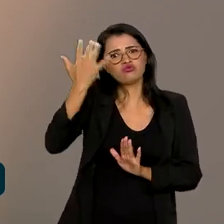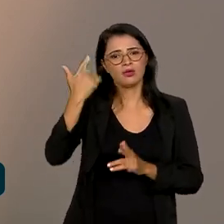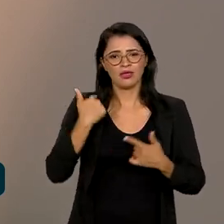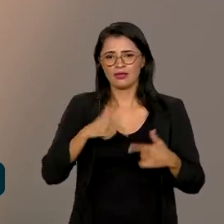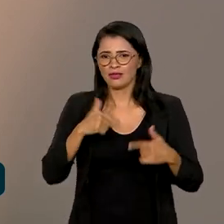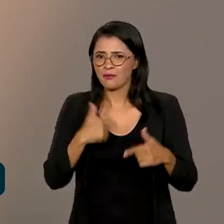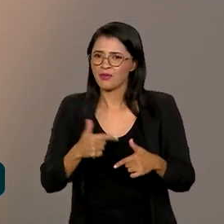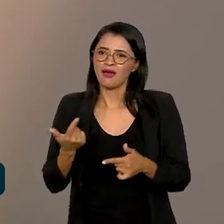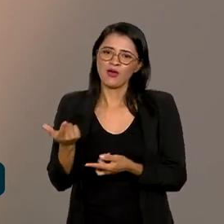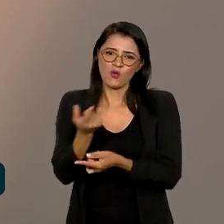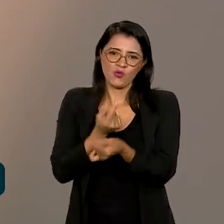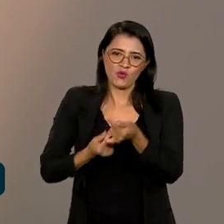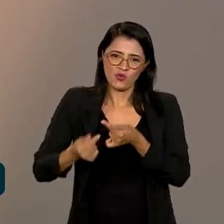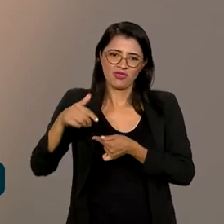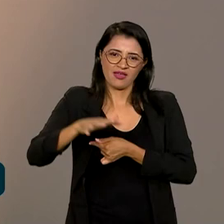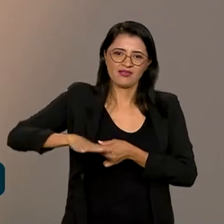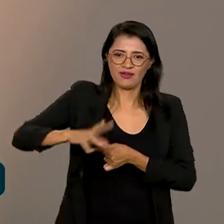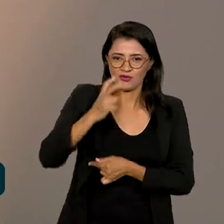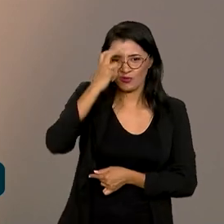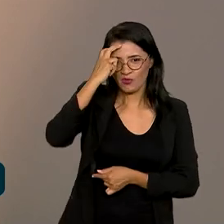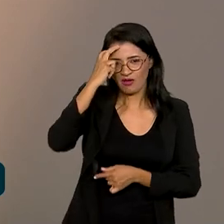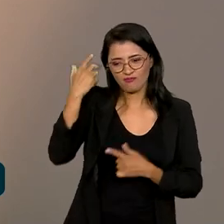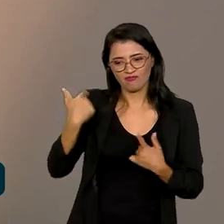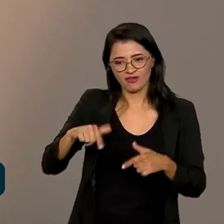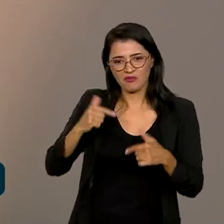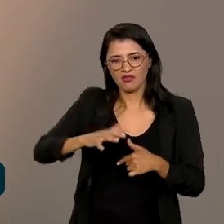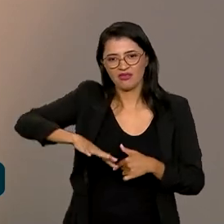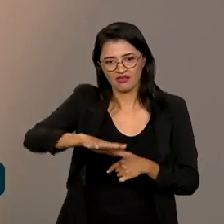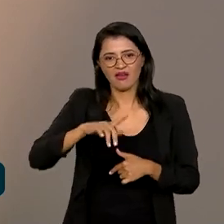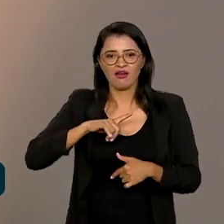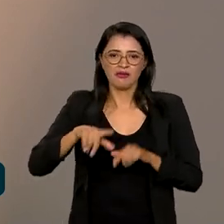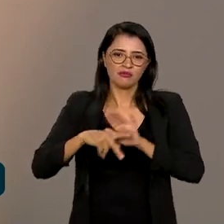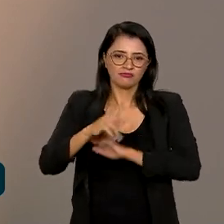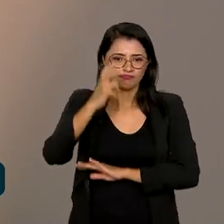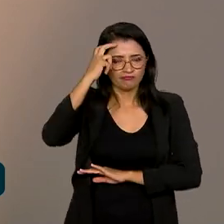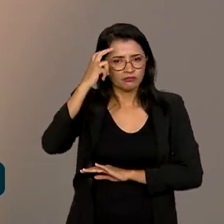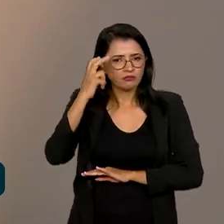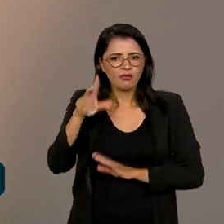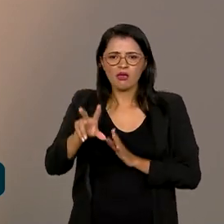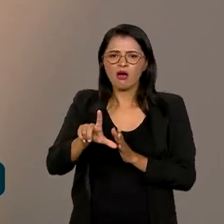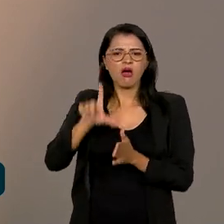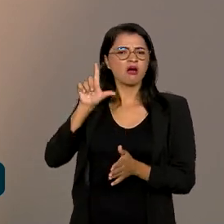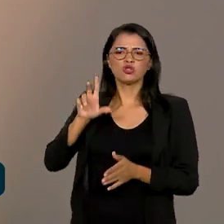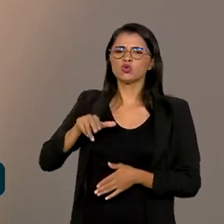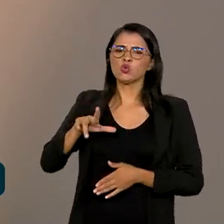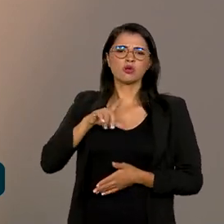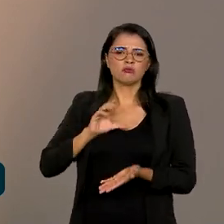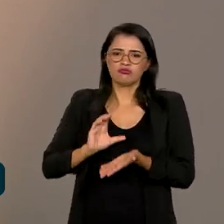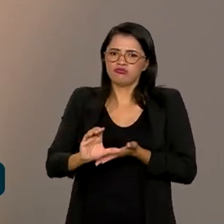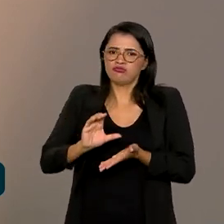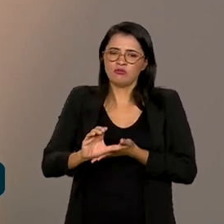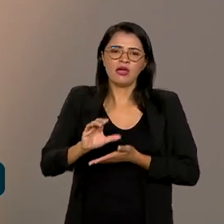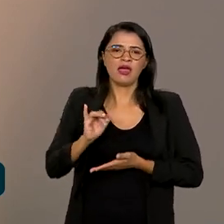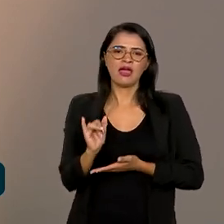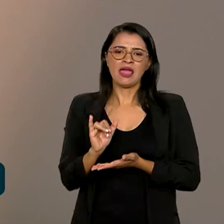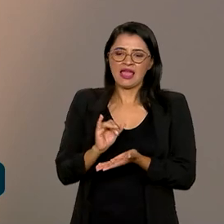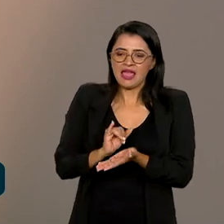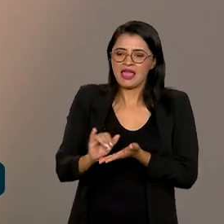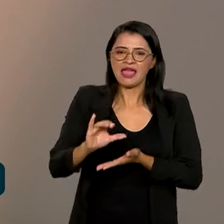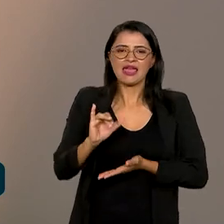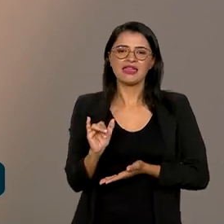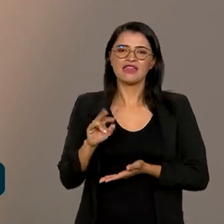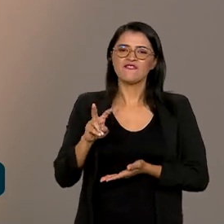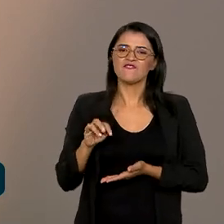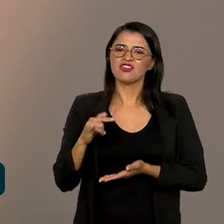economia da cultura, Trabalha dentro do setor cultural. E nunca houve um investimento, isso é investimento, né? Então, quando a gente